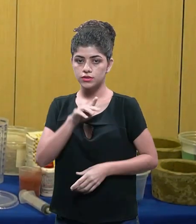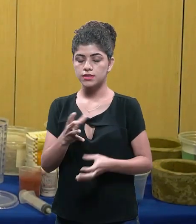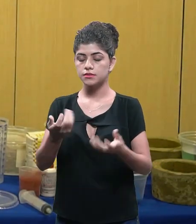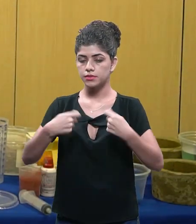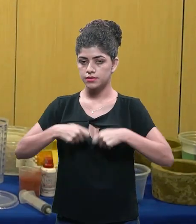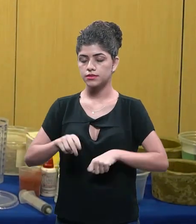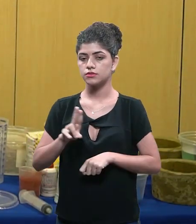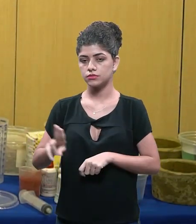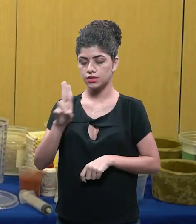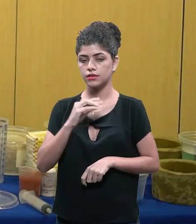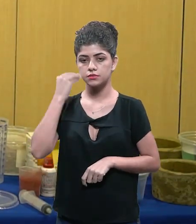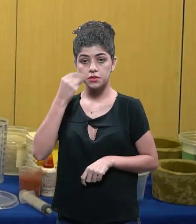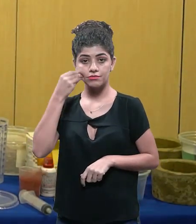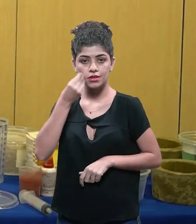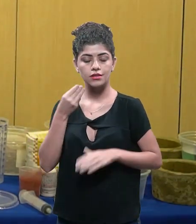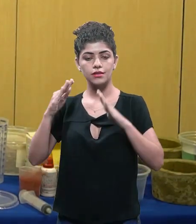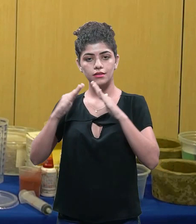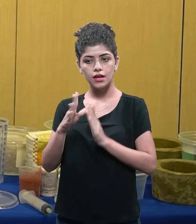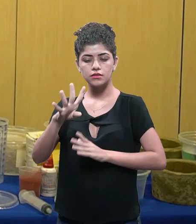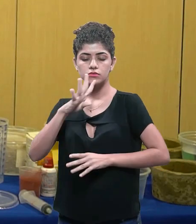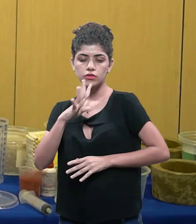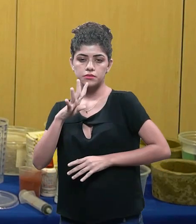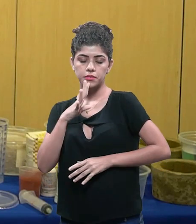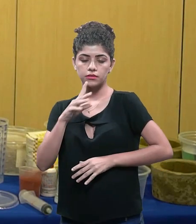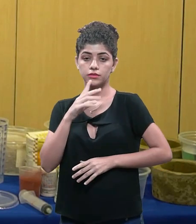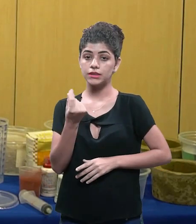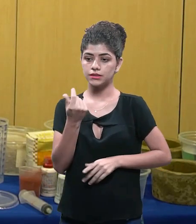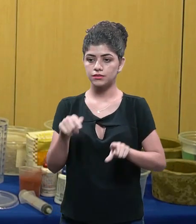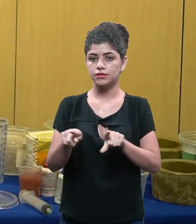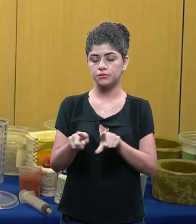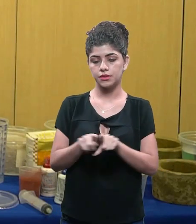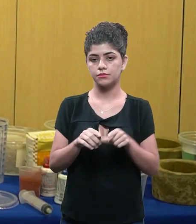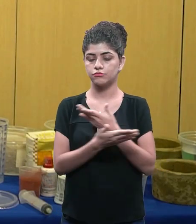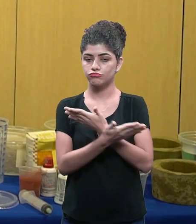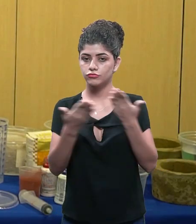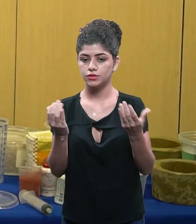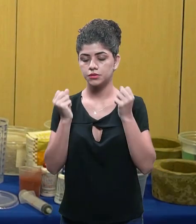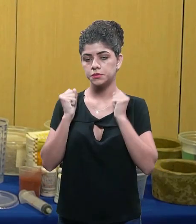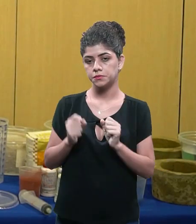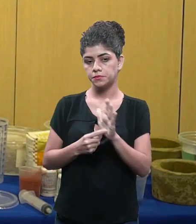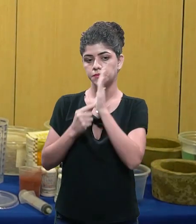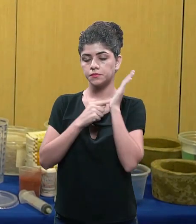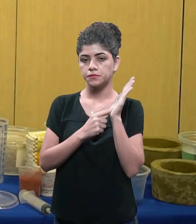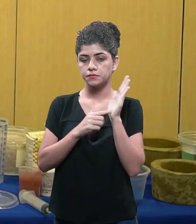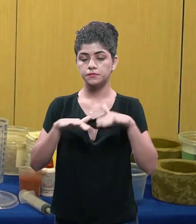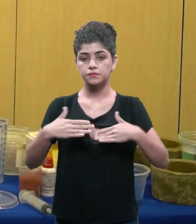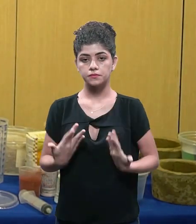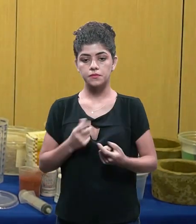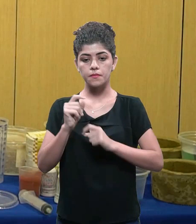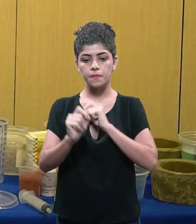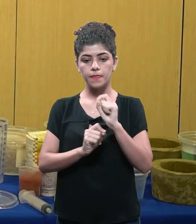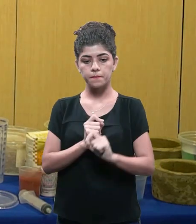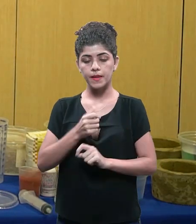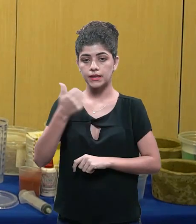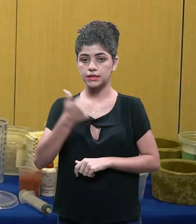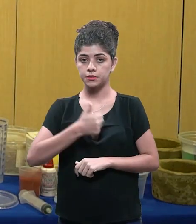de balança que é isso que eu quero que vocês façam em casa e acabem com esse conhecimento gerar possibilidade de renda também para vocês que eu vou já mostrar algumas funções para vocês